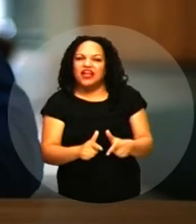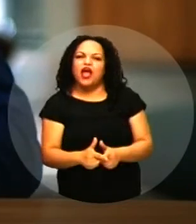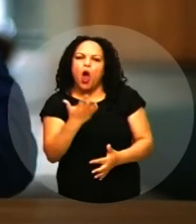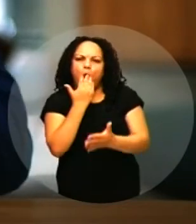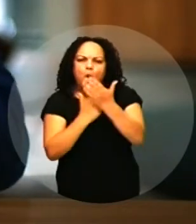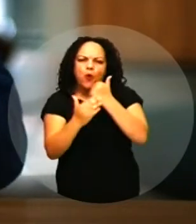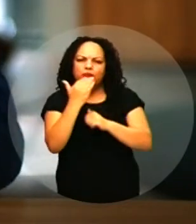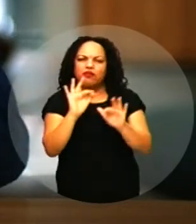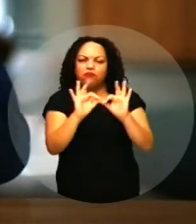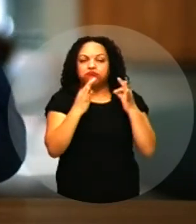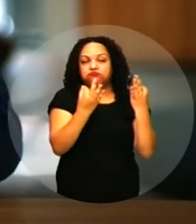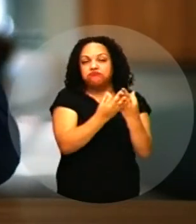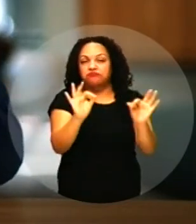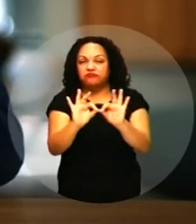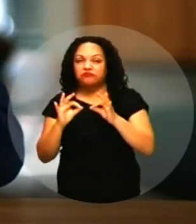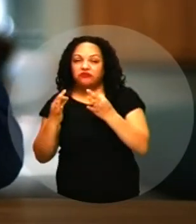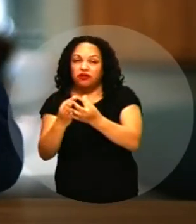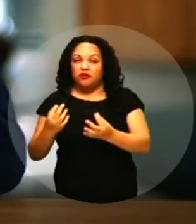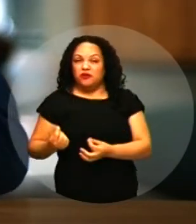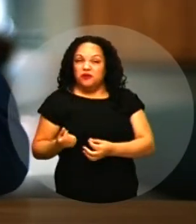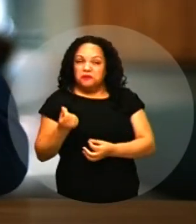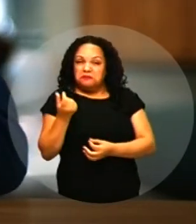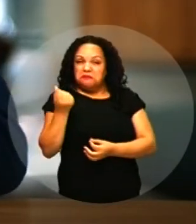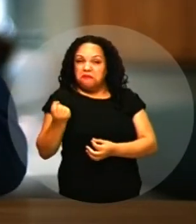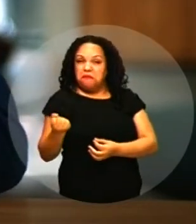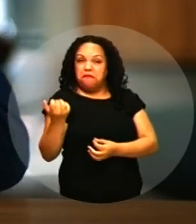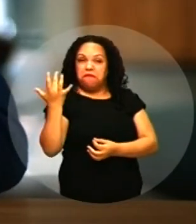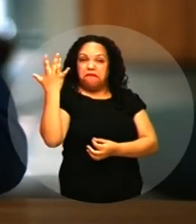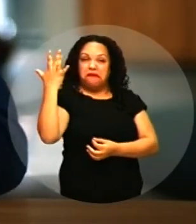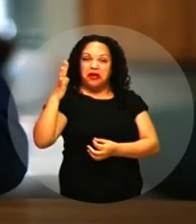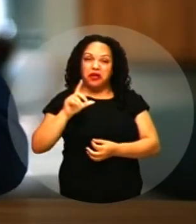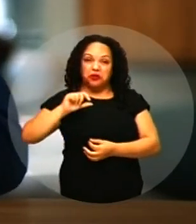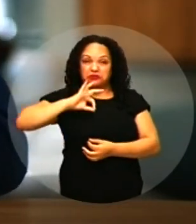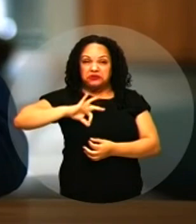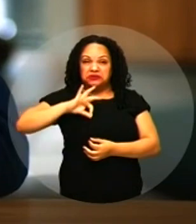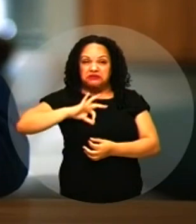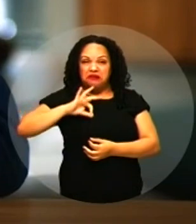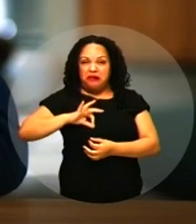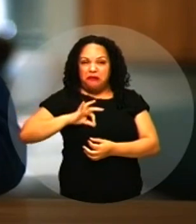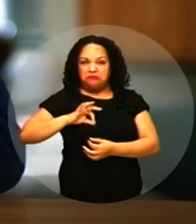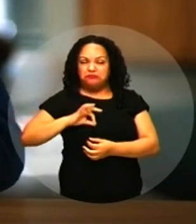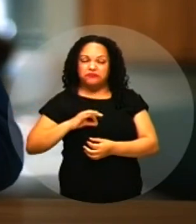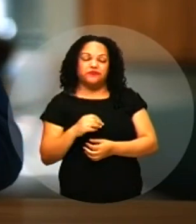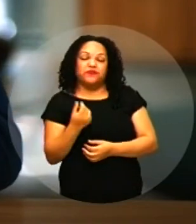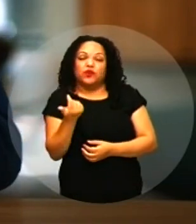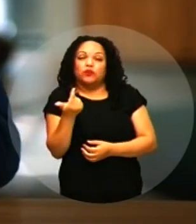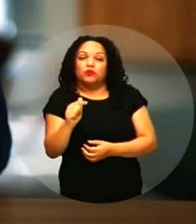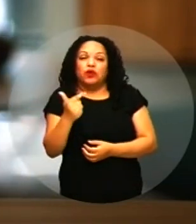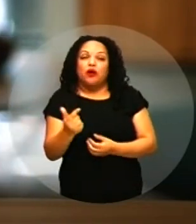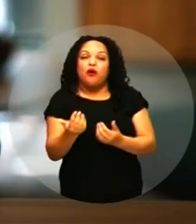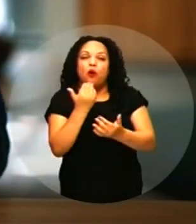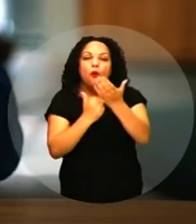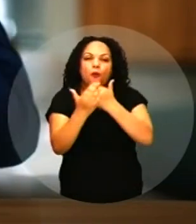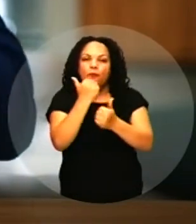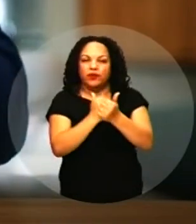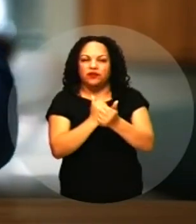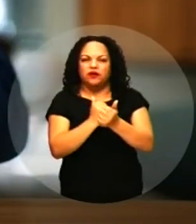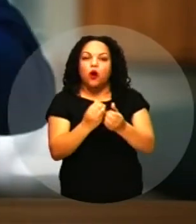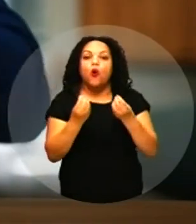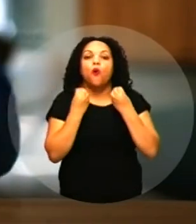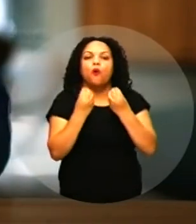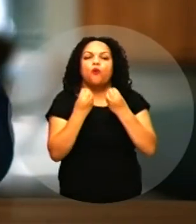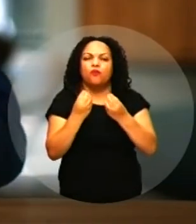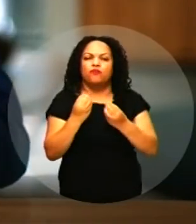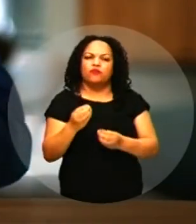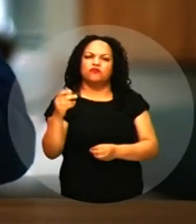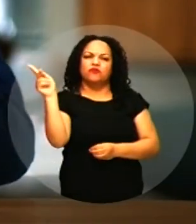As famílias sofrem com os preços Que não param de subir E com o salário que mal dá Para uma sexta barca Como é que esse país